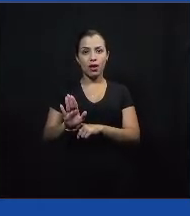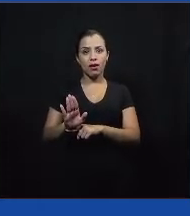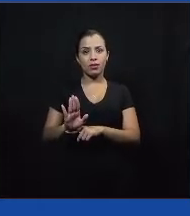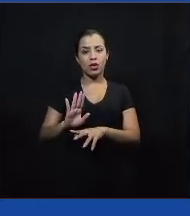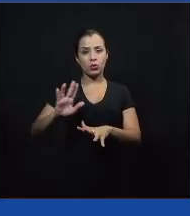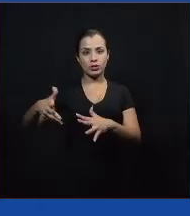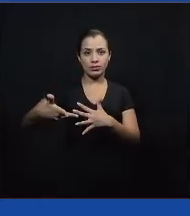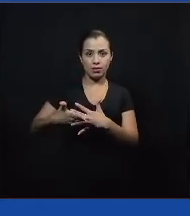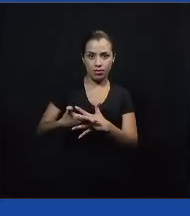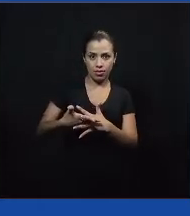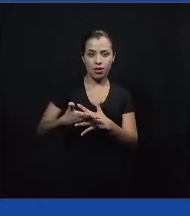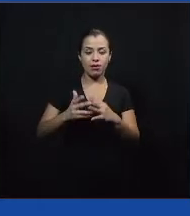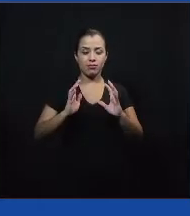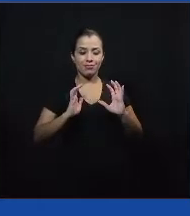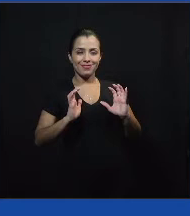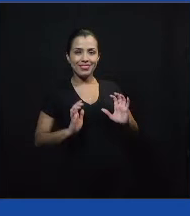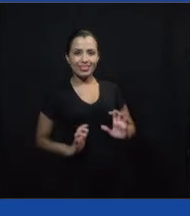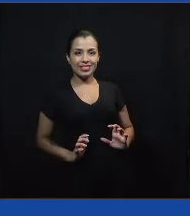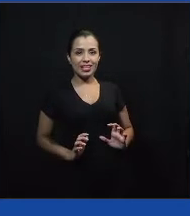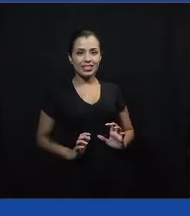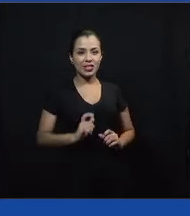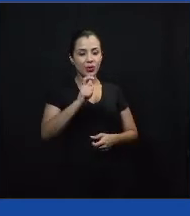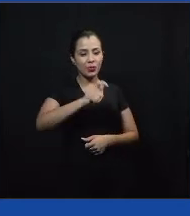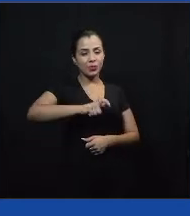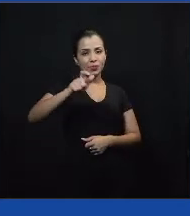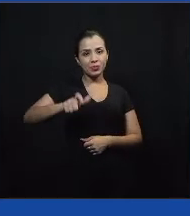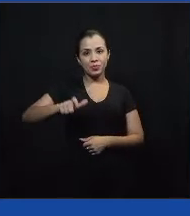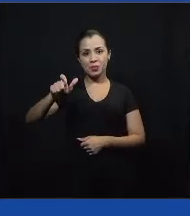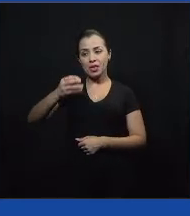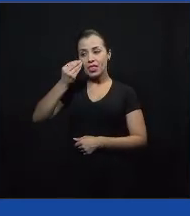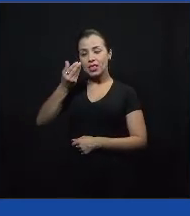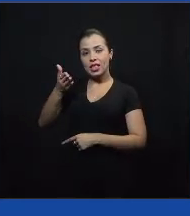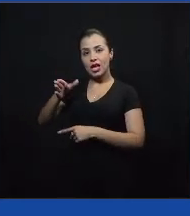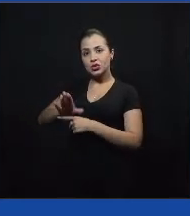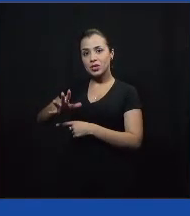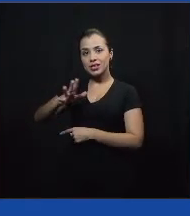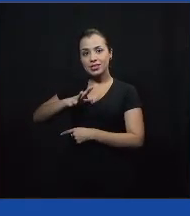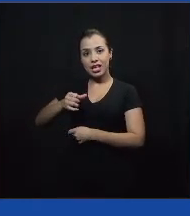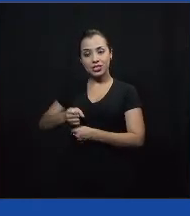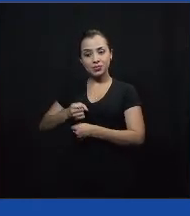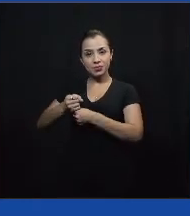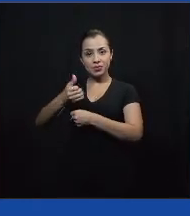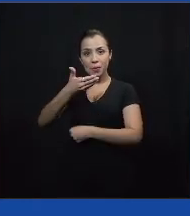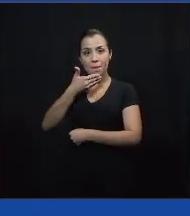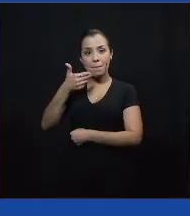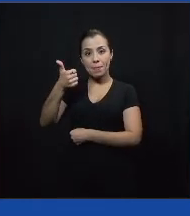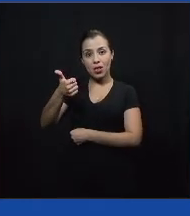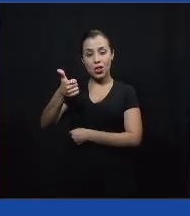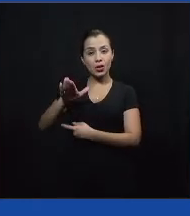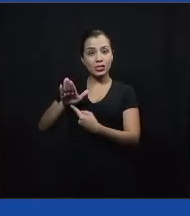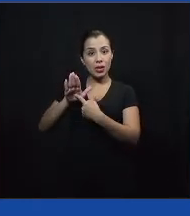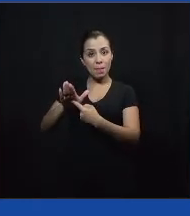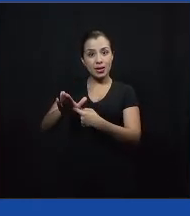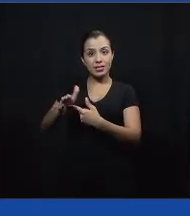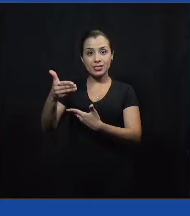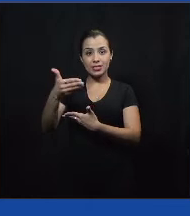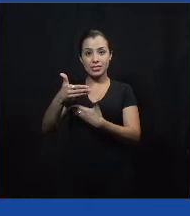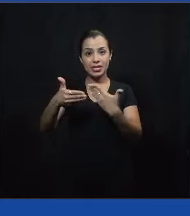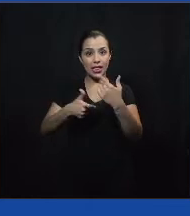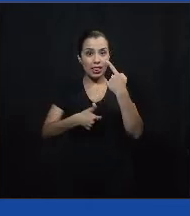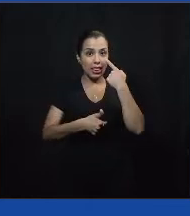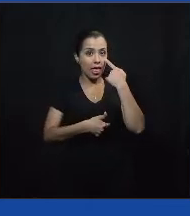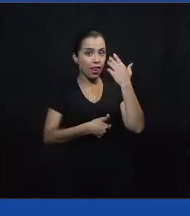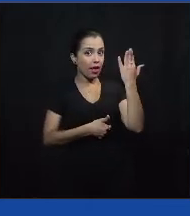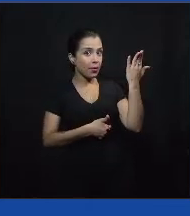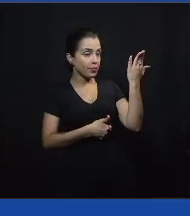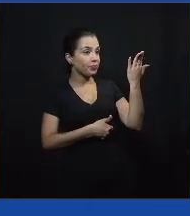construírem soluções para os problemas públicos da sua cidade é o que está aparecendo aí na tela. Essa a versão um pouquinho reduzida, mas